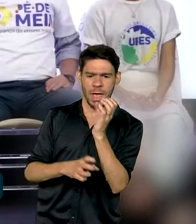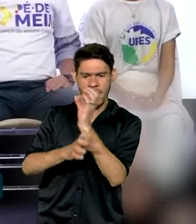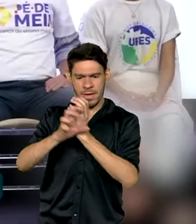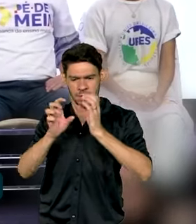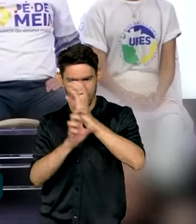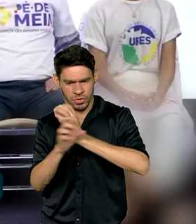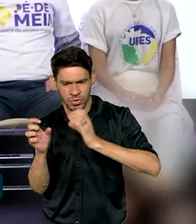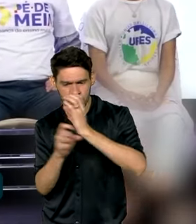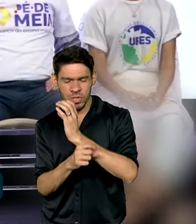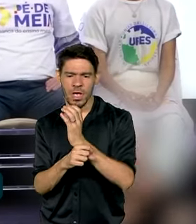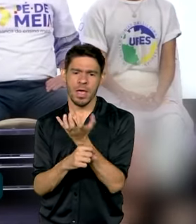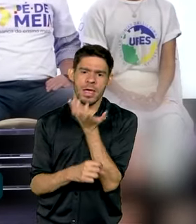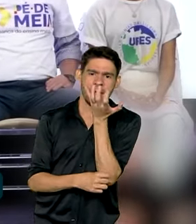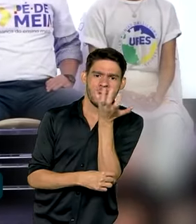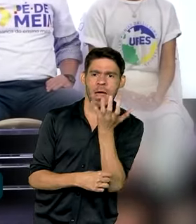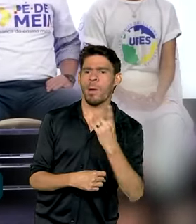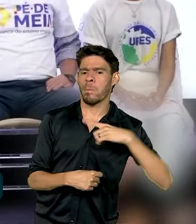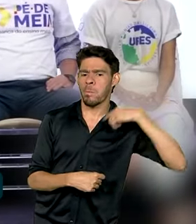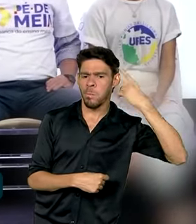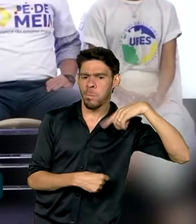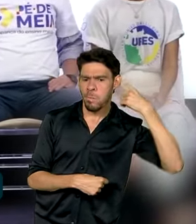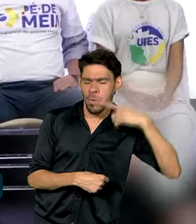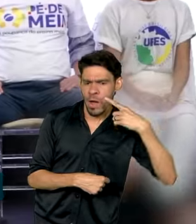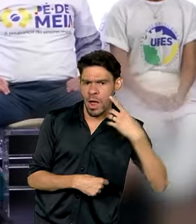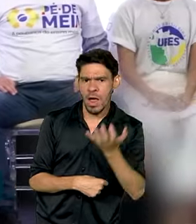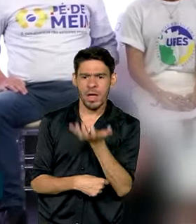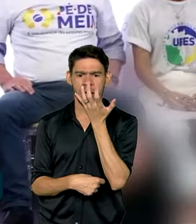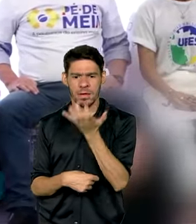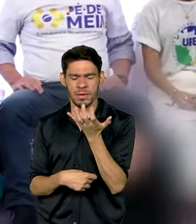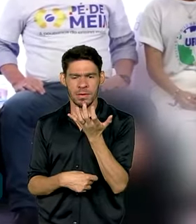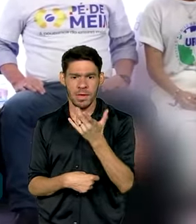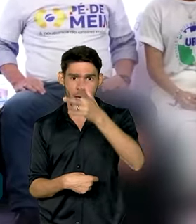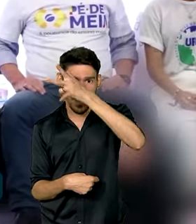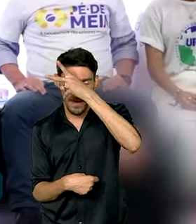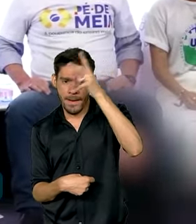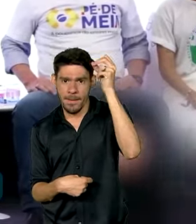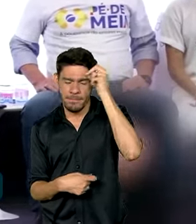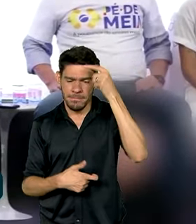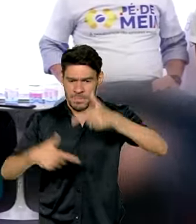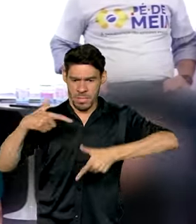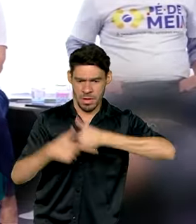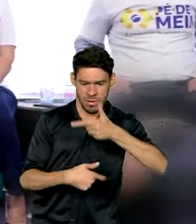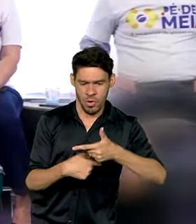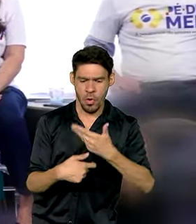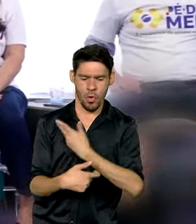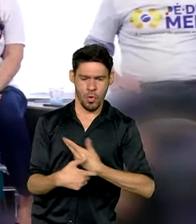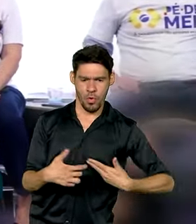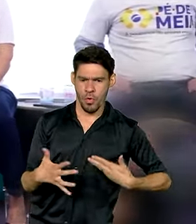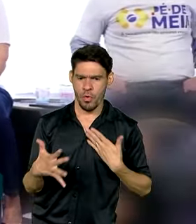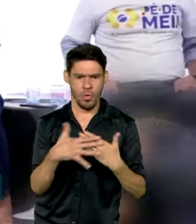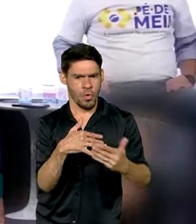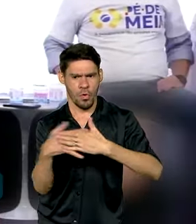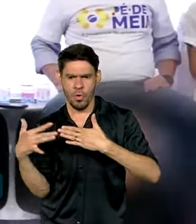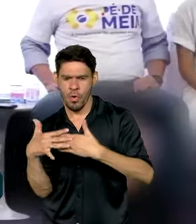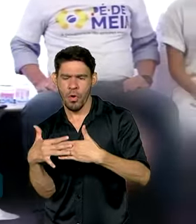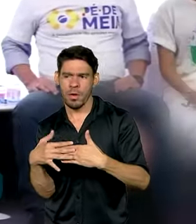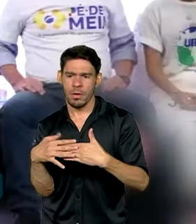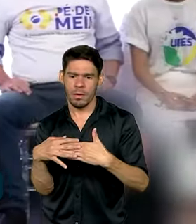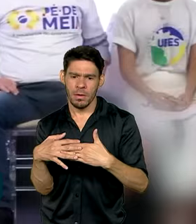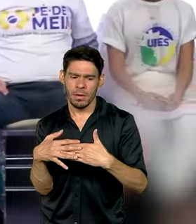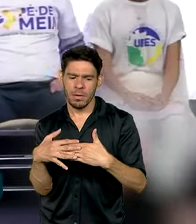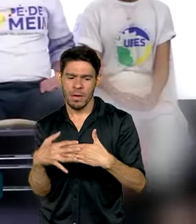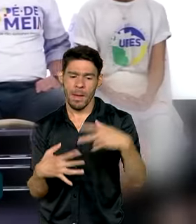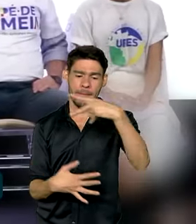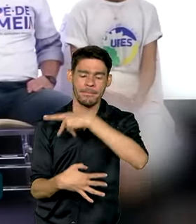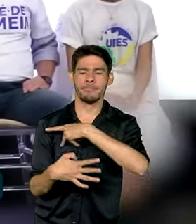engenheiros, se quiserem ser advogados, se quiserem ser prefeitos, se quiserem serem governador ou governadora, se quiserem